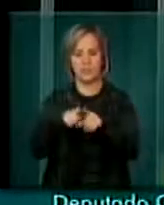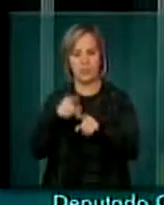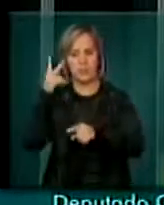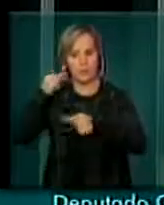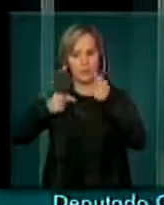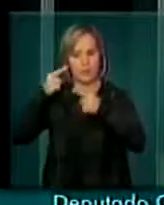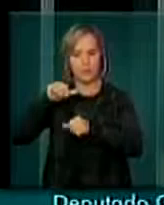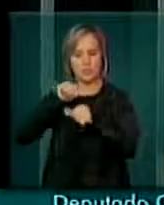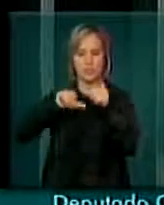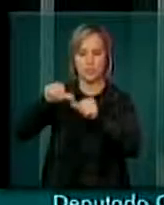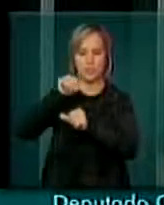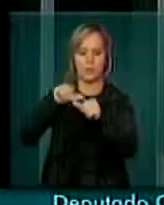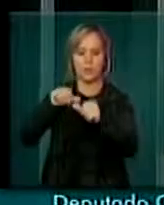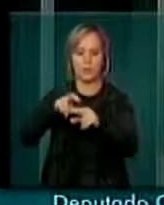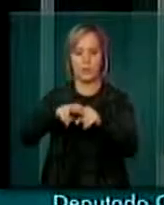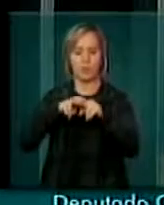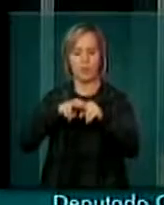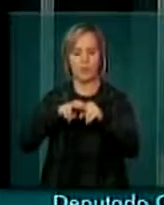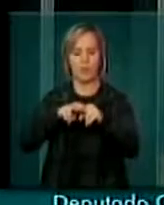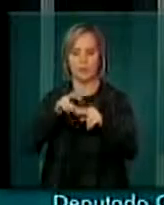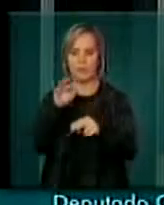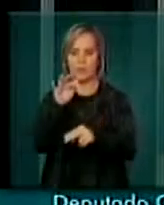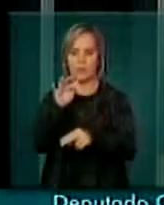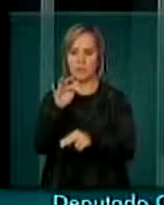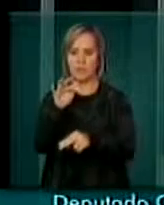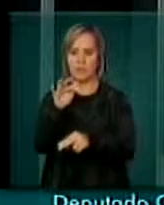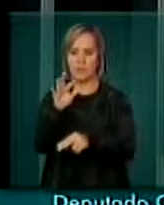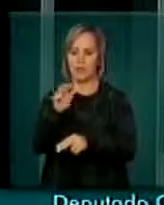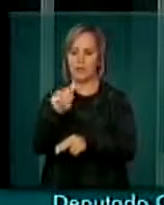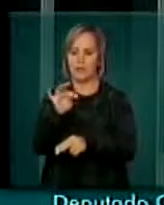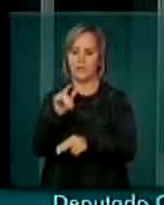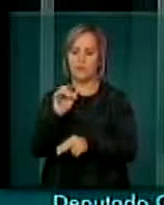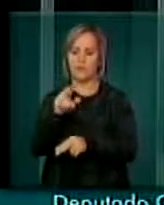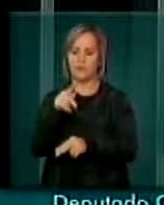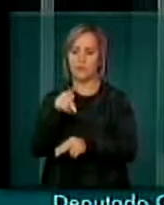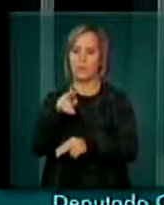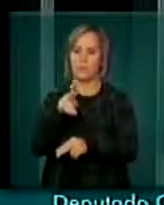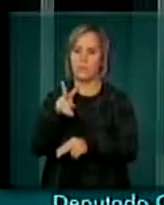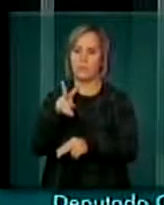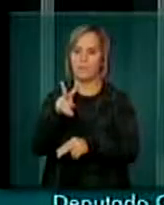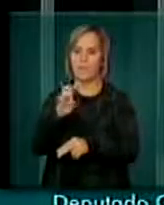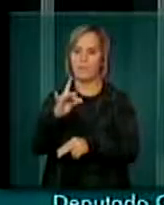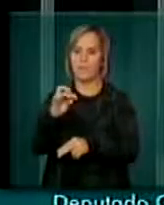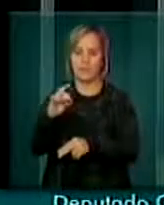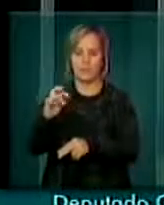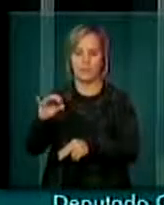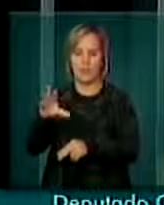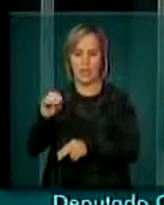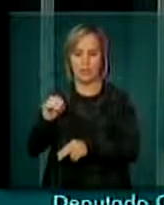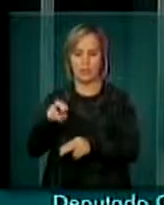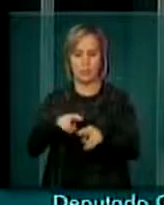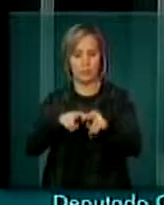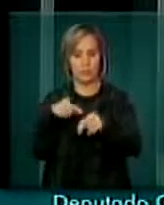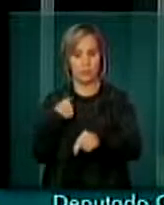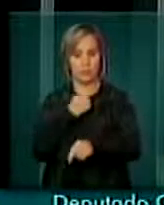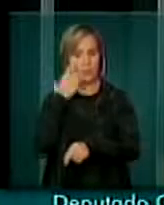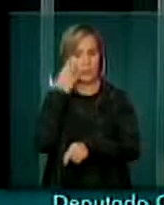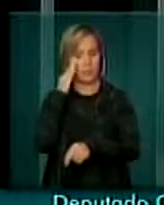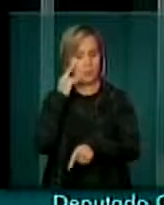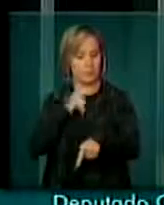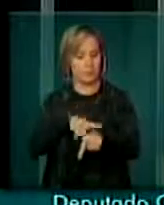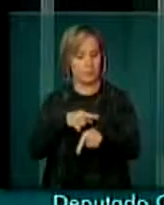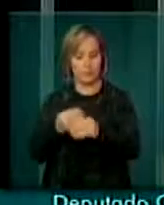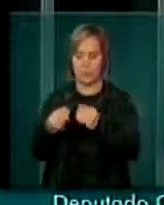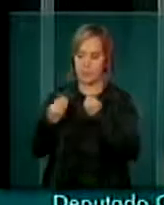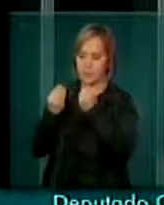correção por conta da aplicação do fator previdenciário no ato da concessão. Então, nós entendemos que, ao conceder a